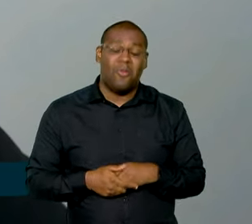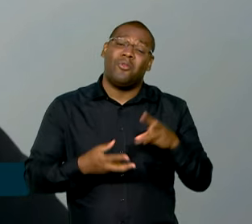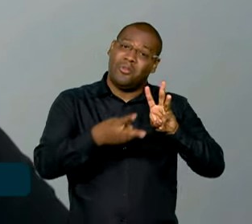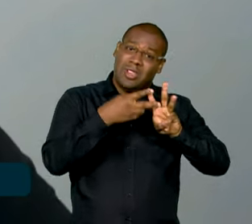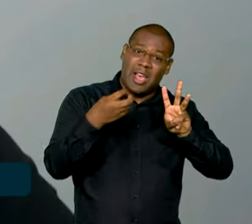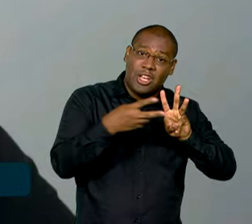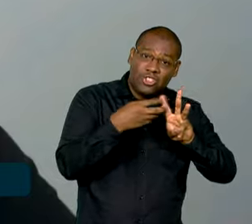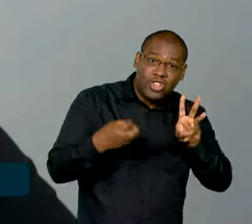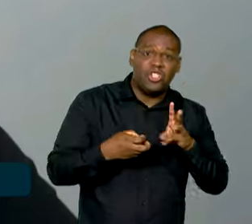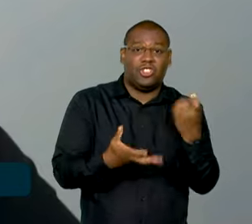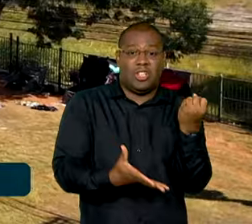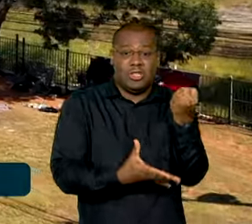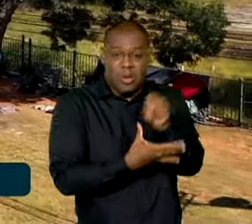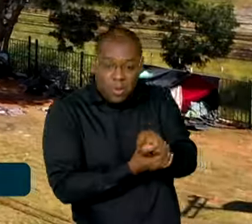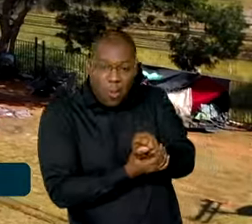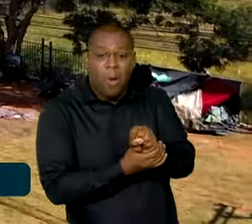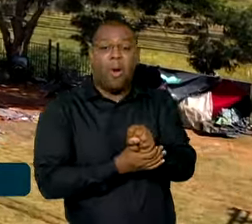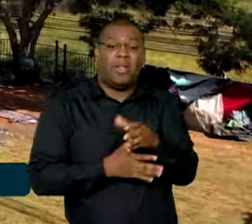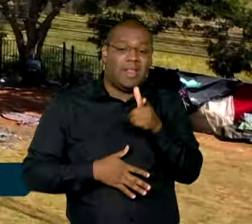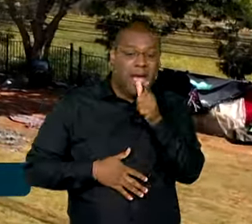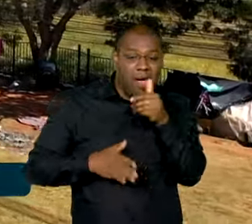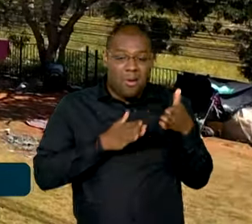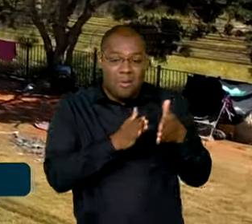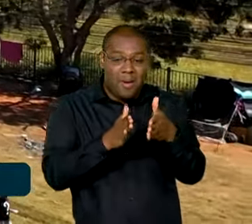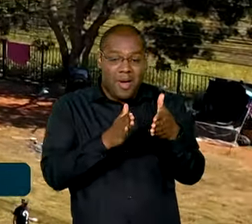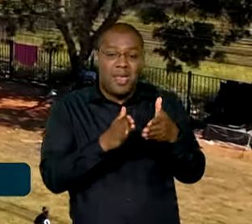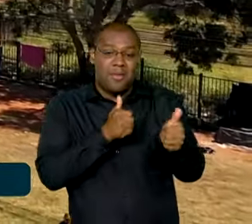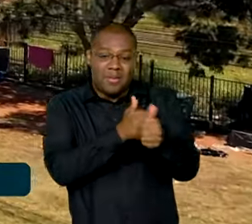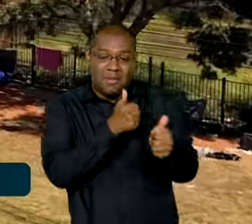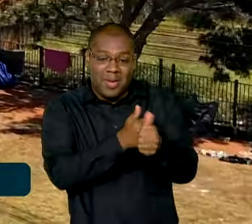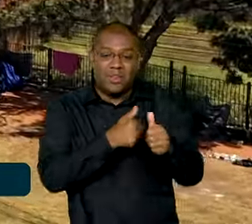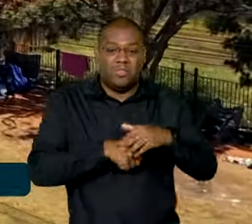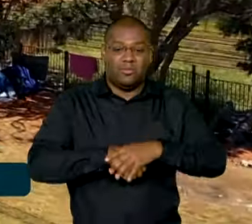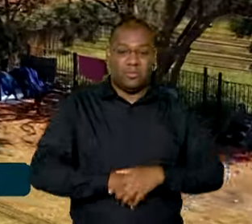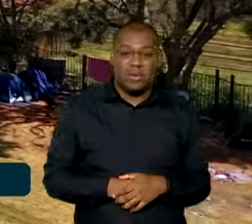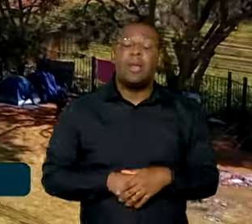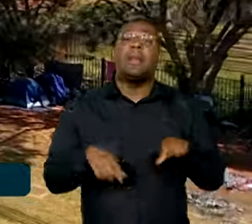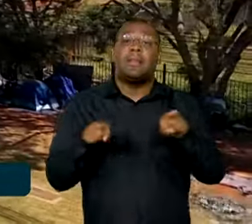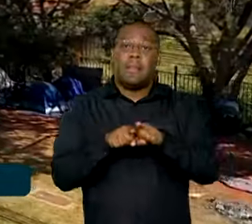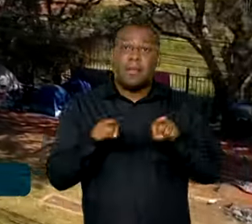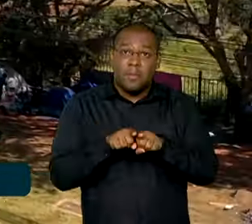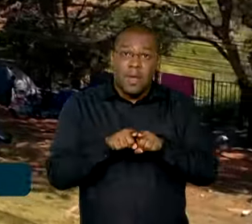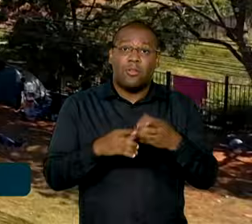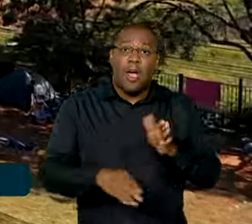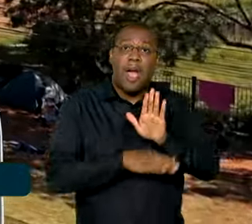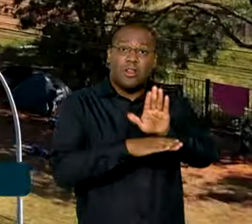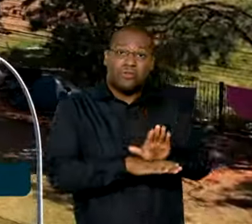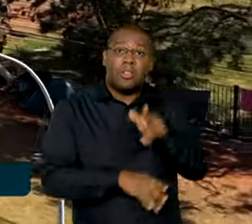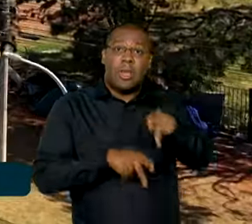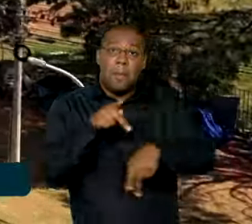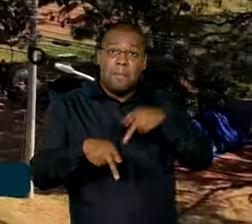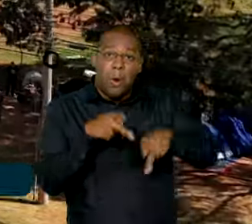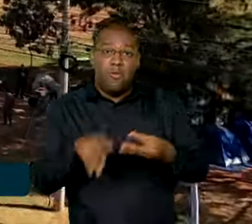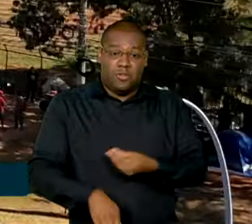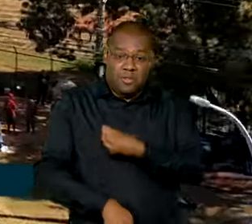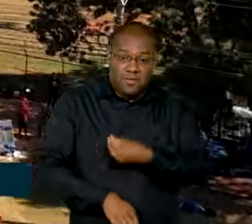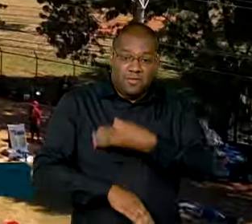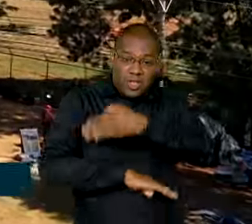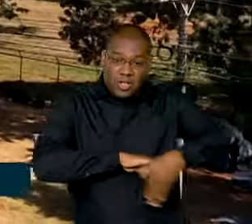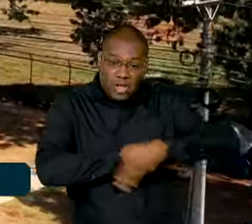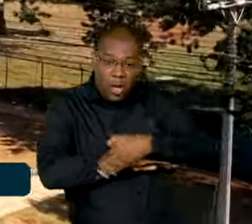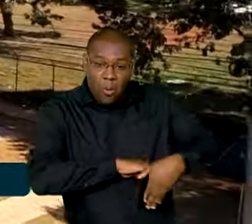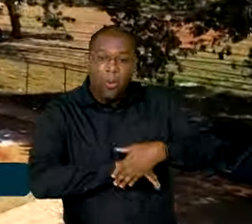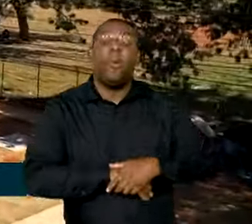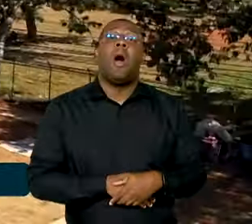indígenas, quilombolas e ribeirinhos. Também tem mudança para a população em situação de rua. Ela vai poder receber o cartão de